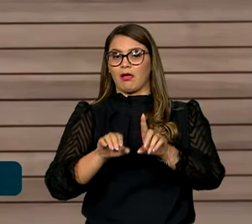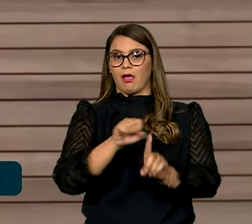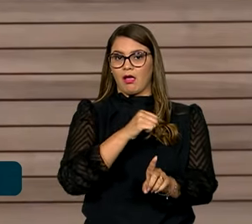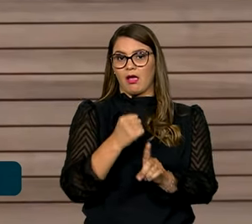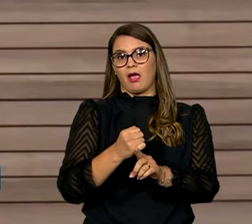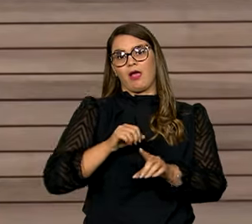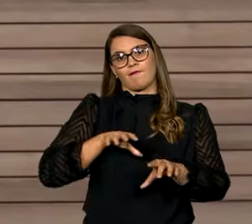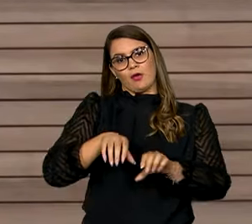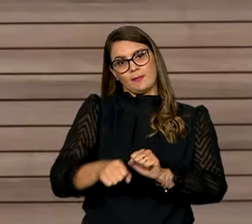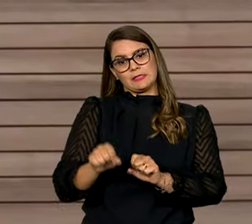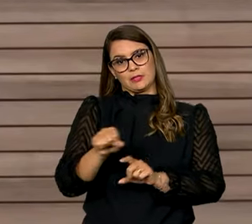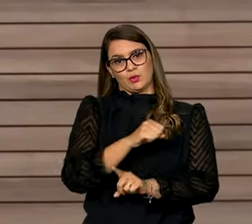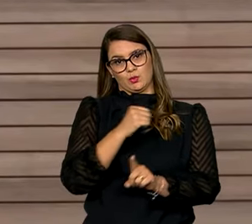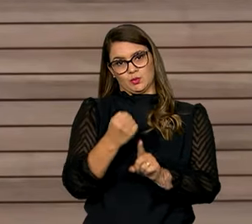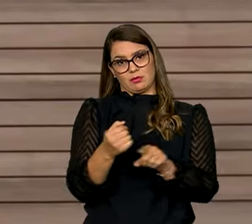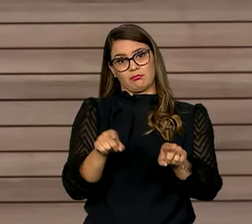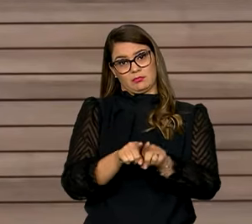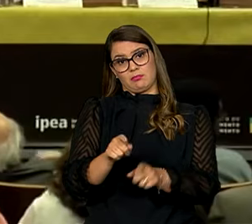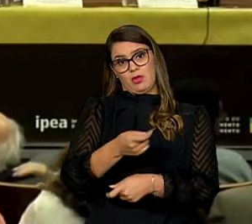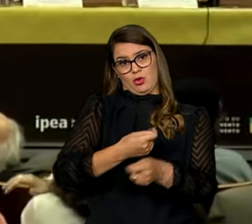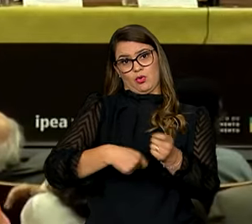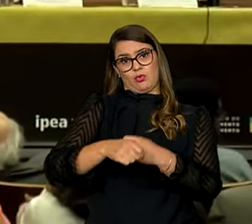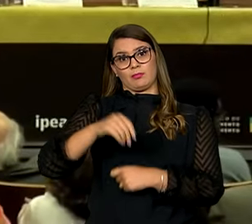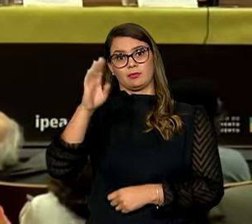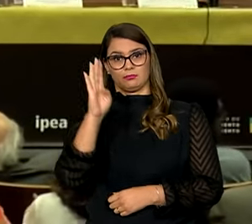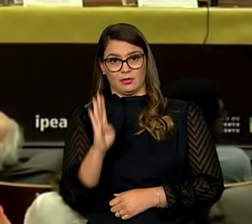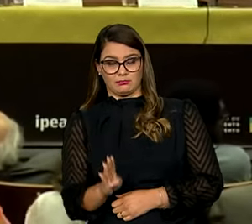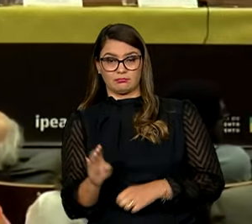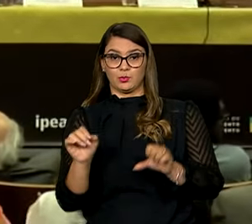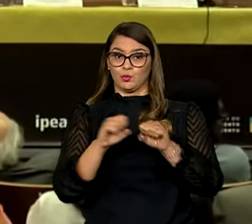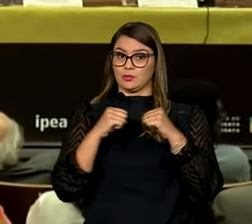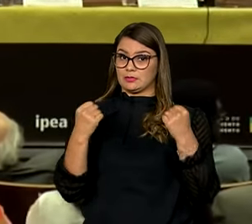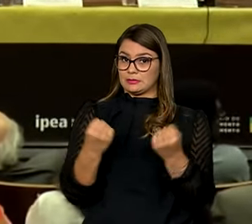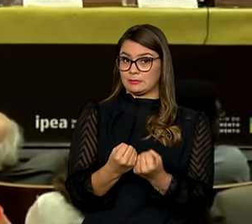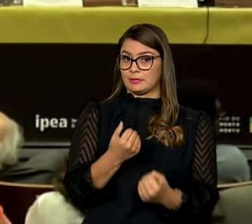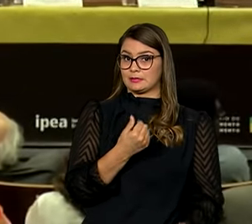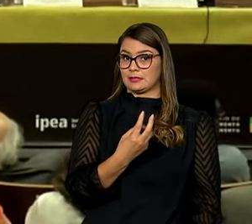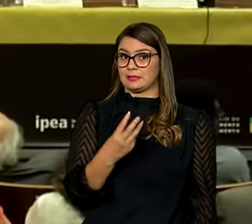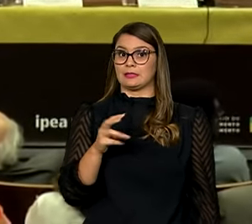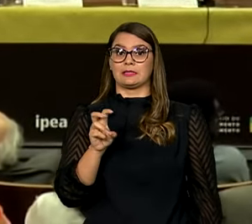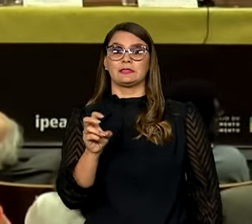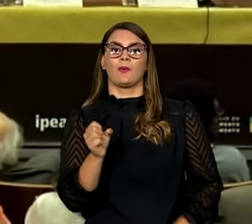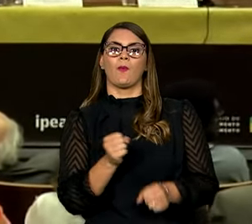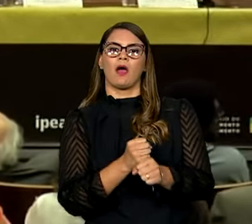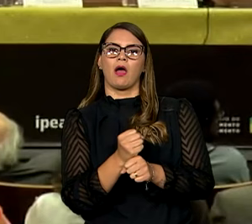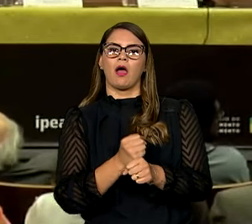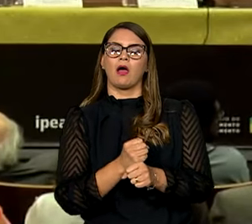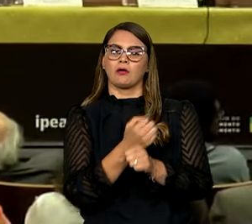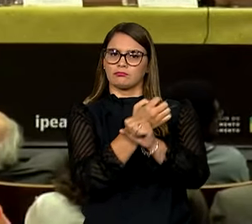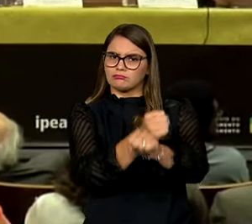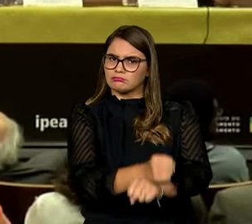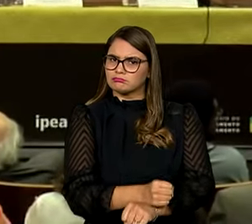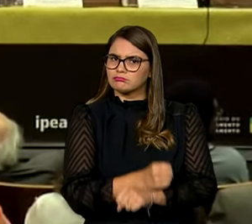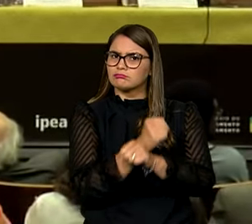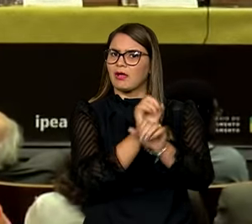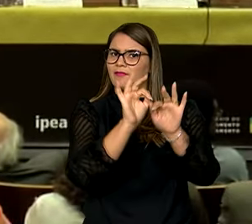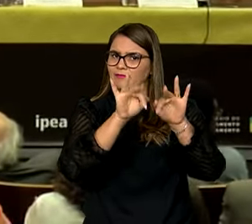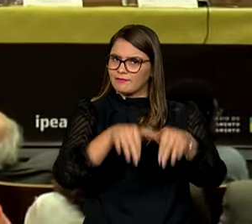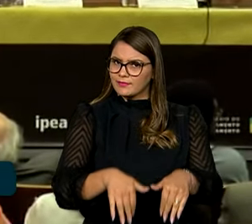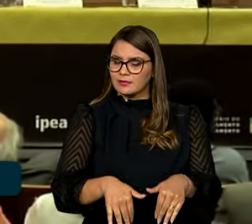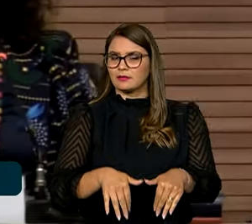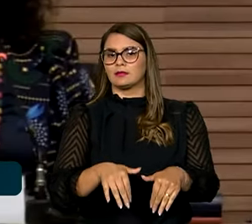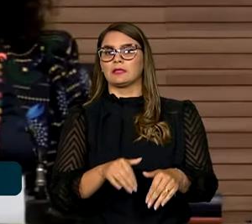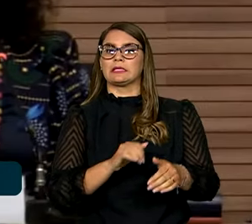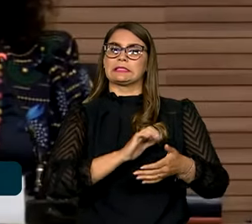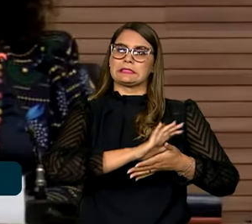formação social e econômica do Brasil. O seminário 135 anos da abolição entre a escravidão e o